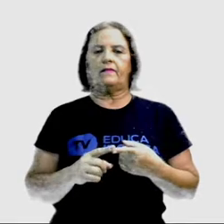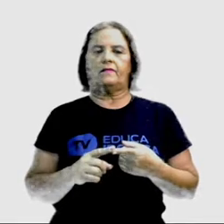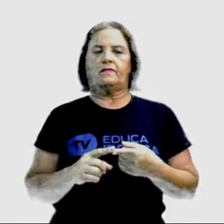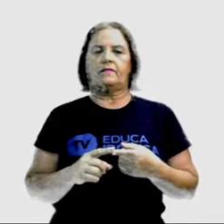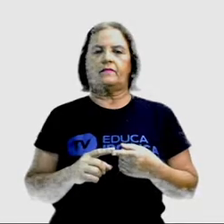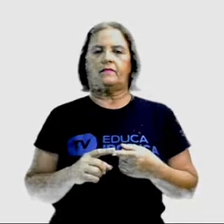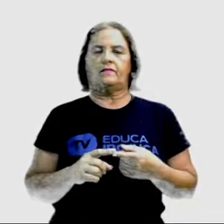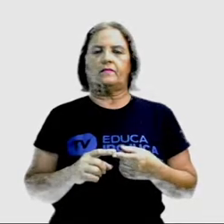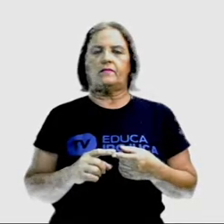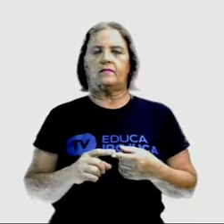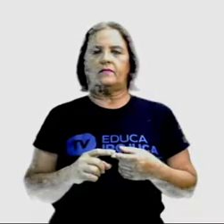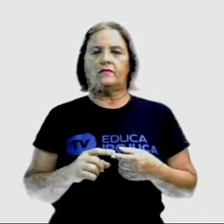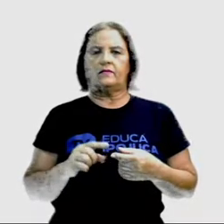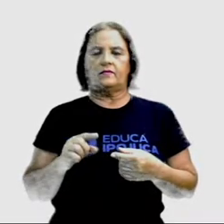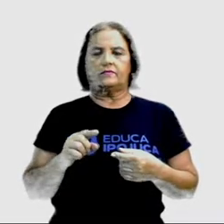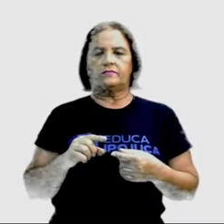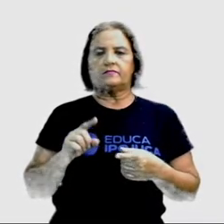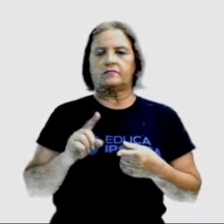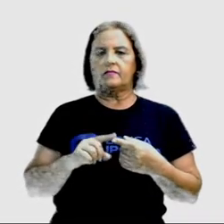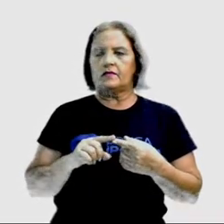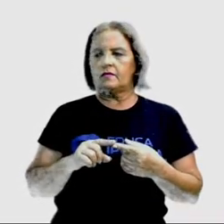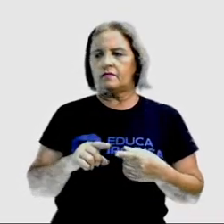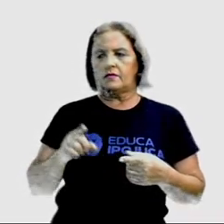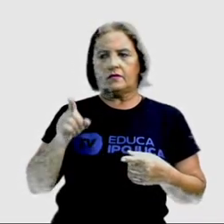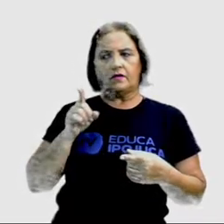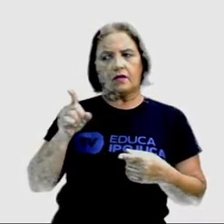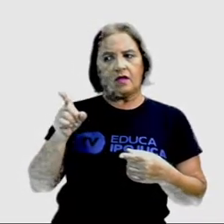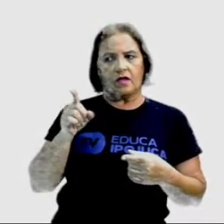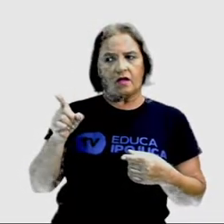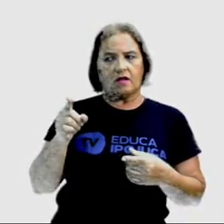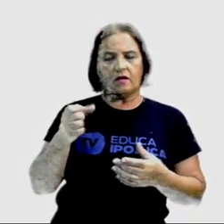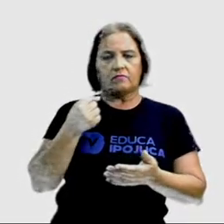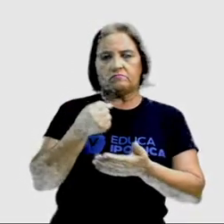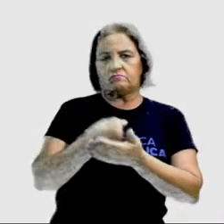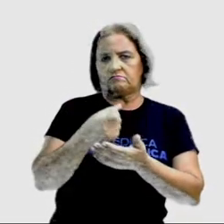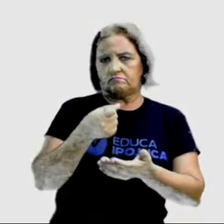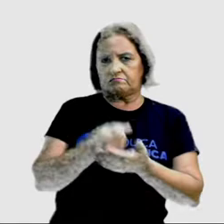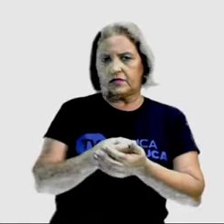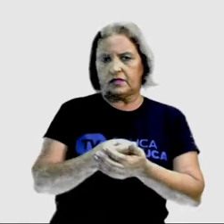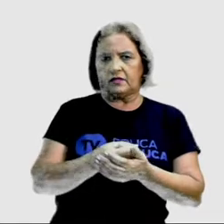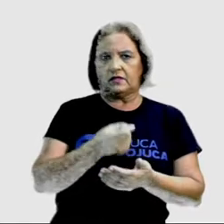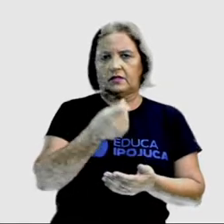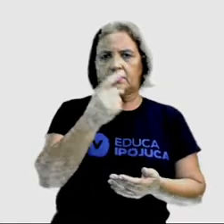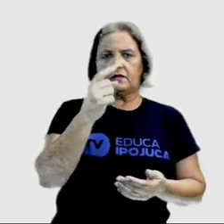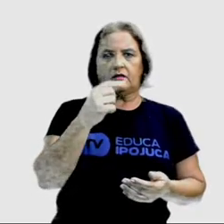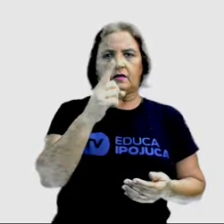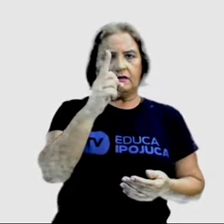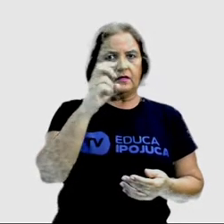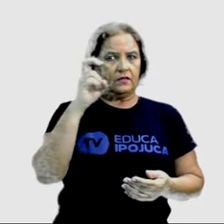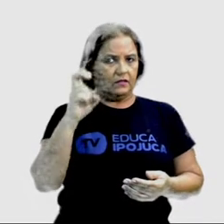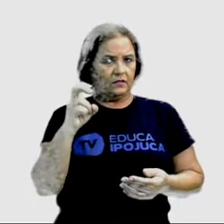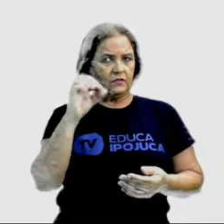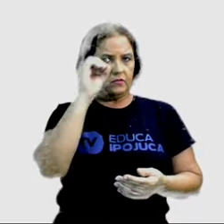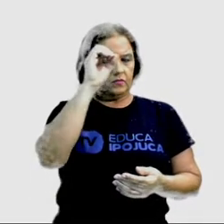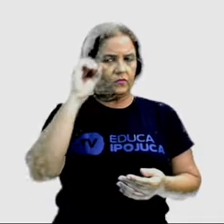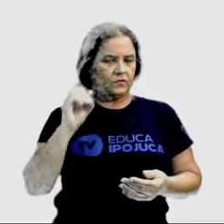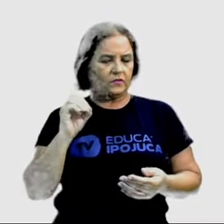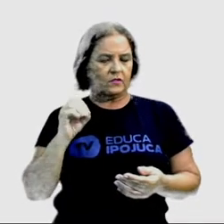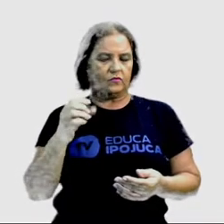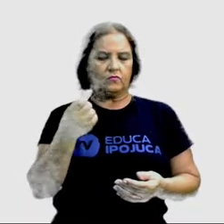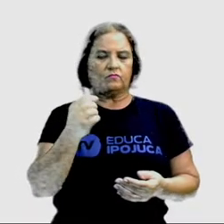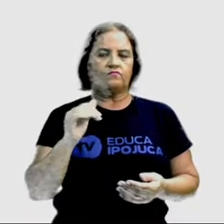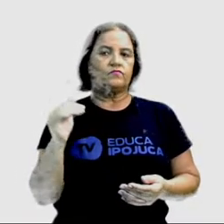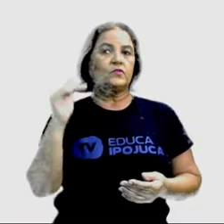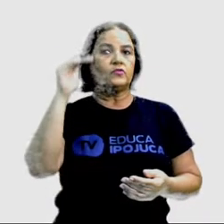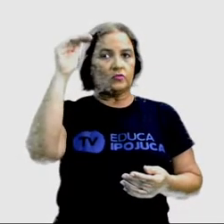Ou seja, ela paga 15% de juros no seu cartão de crédito. Próximo